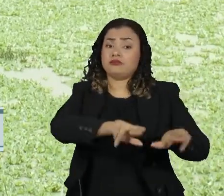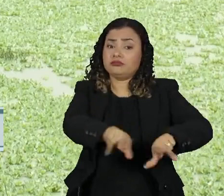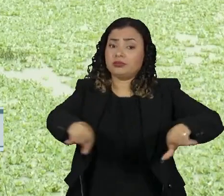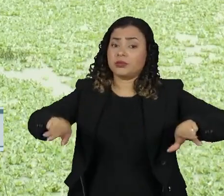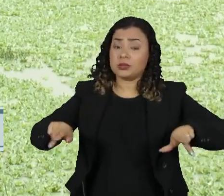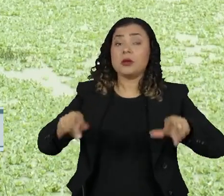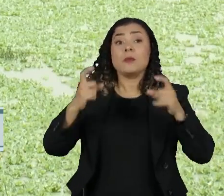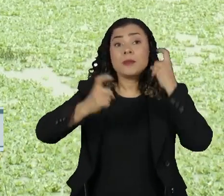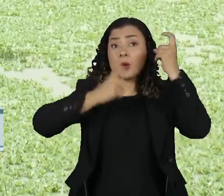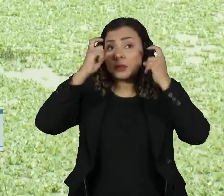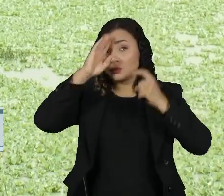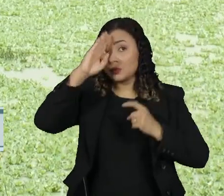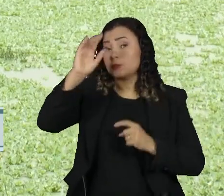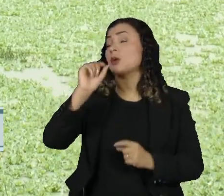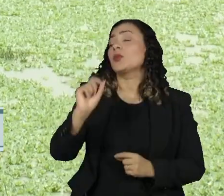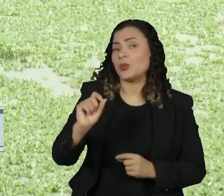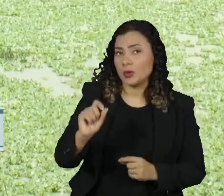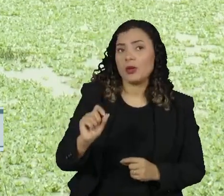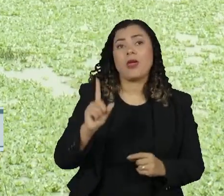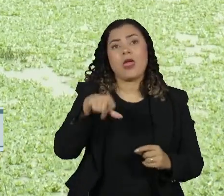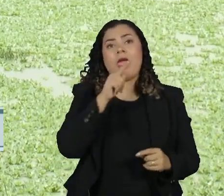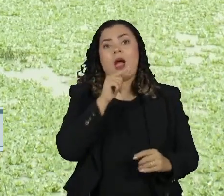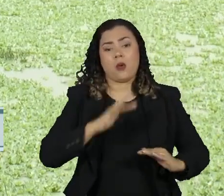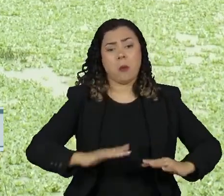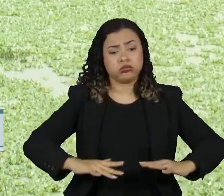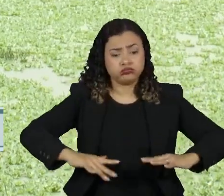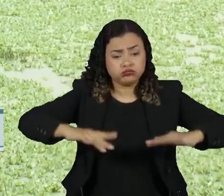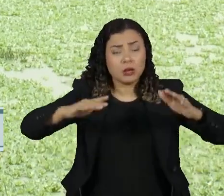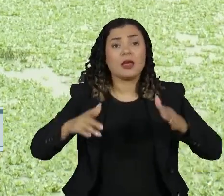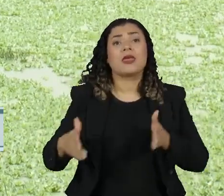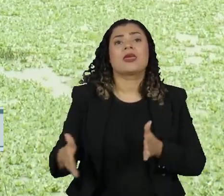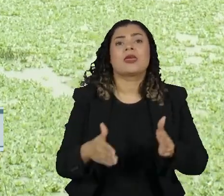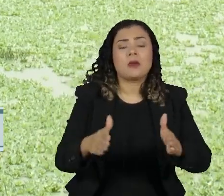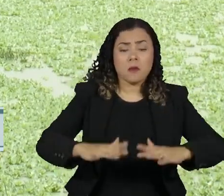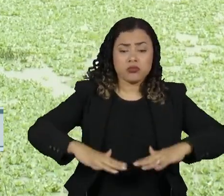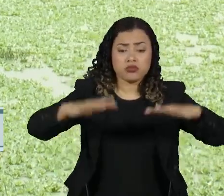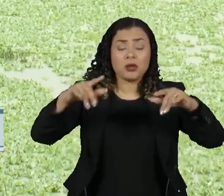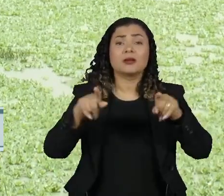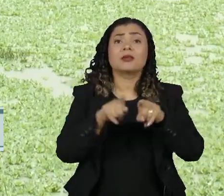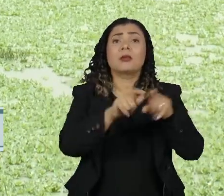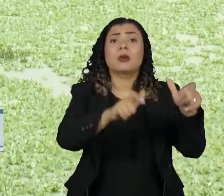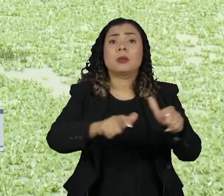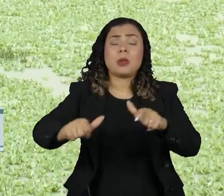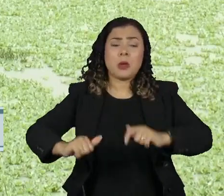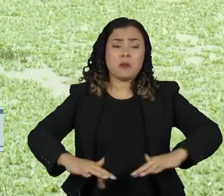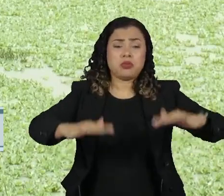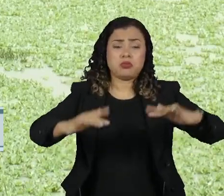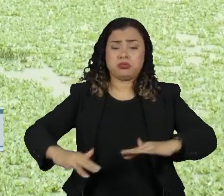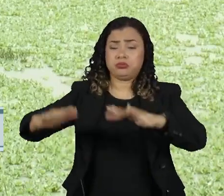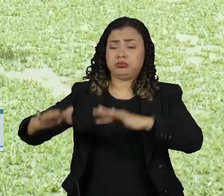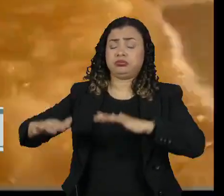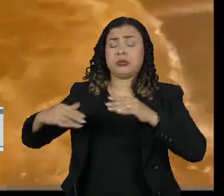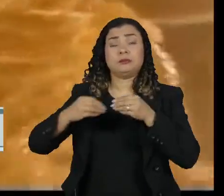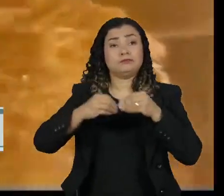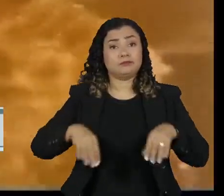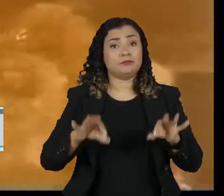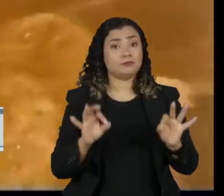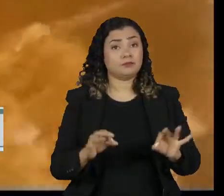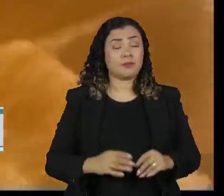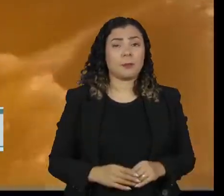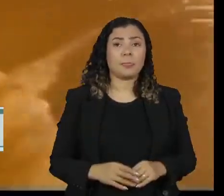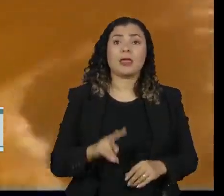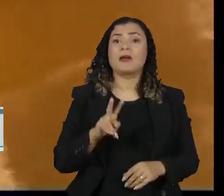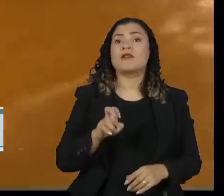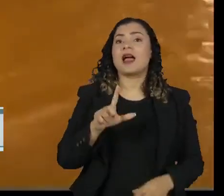preocupação maior é com a elevação dos rios e os alagamentos, em pontos já castigados pelo mau tempo. No